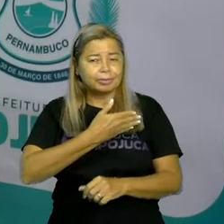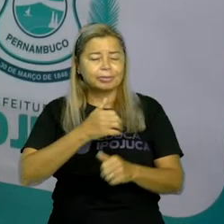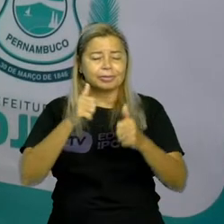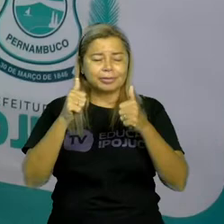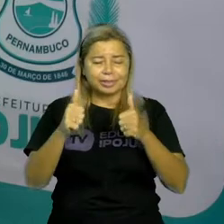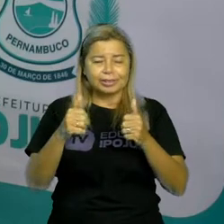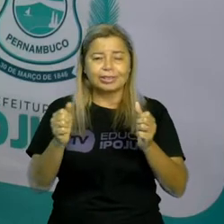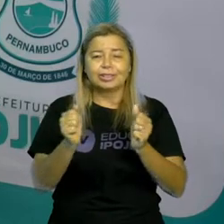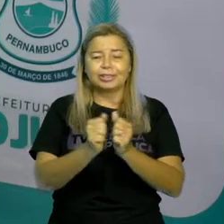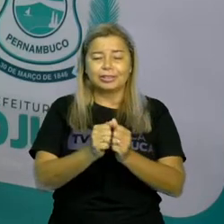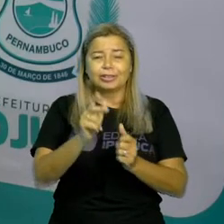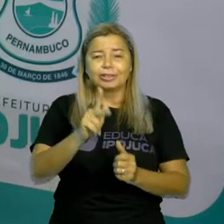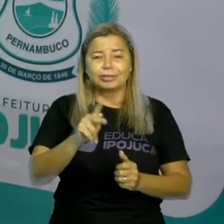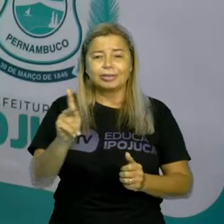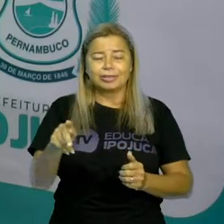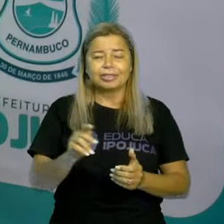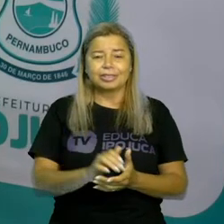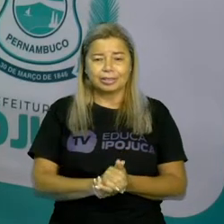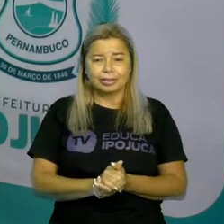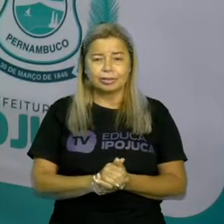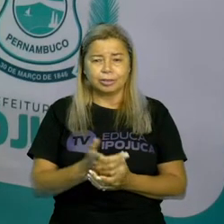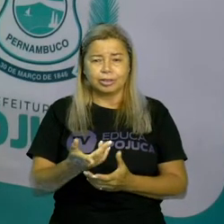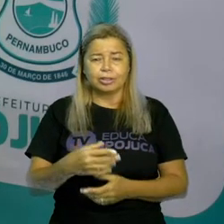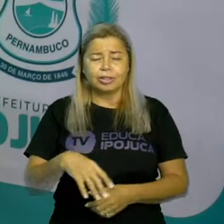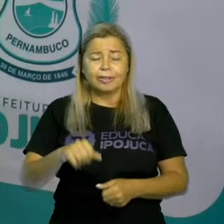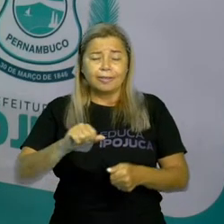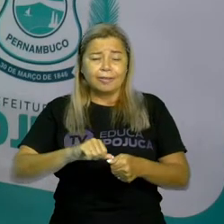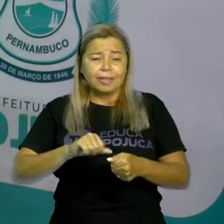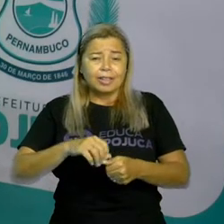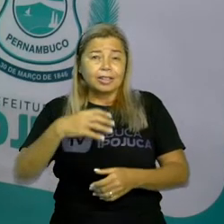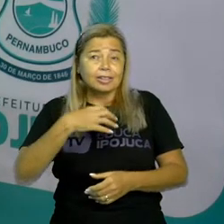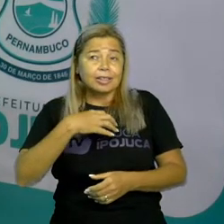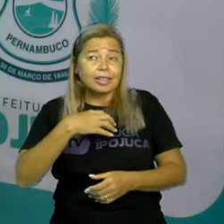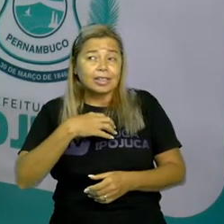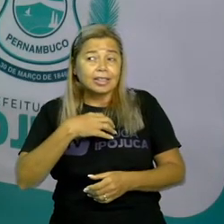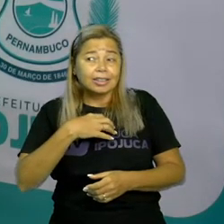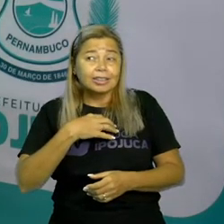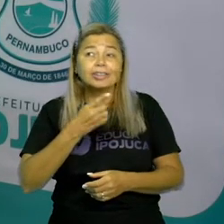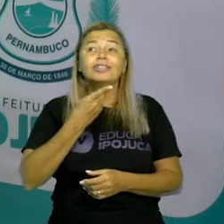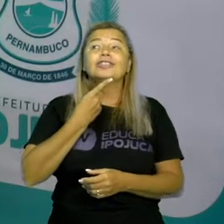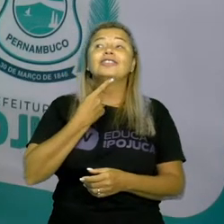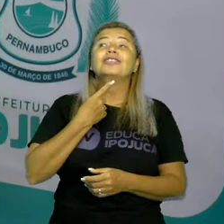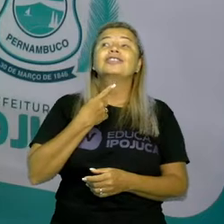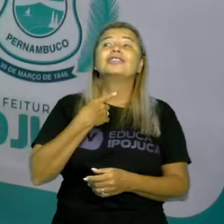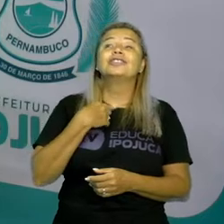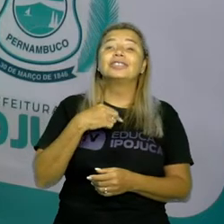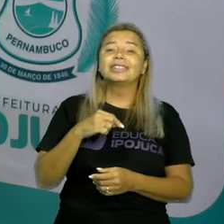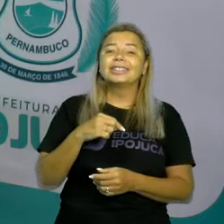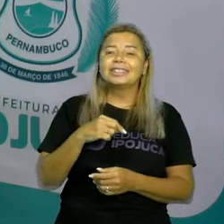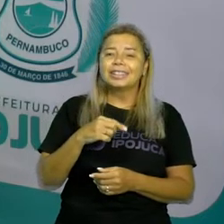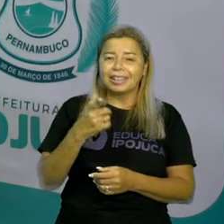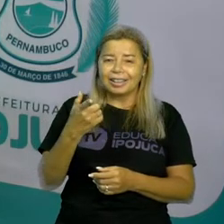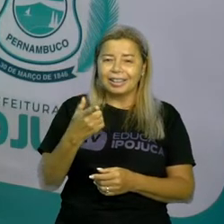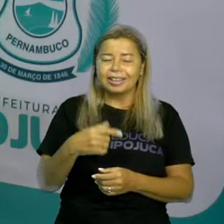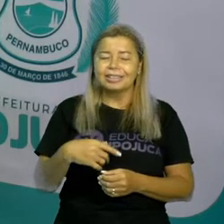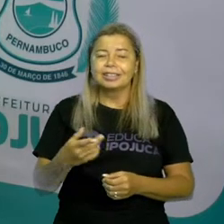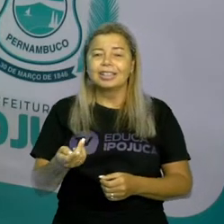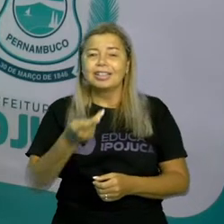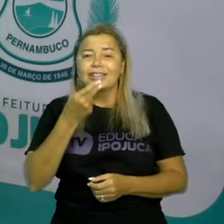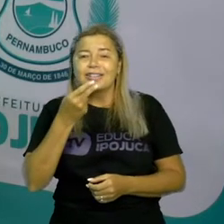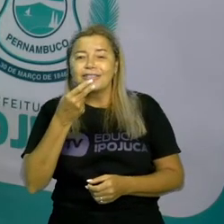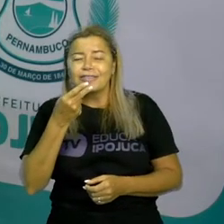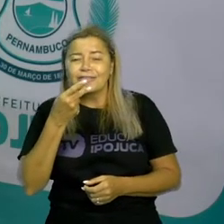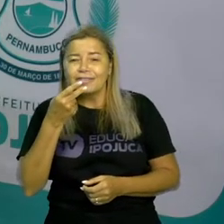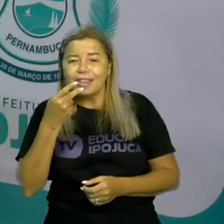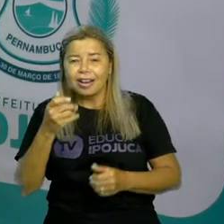os seus professores, aguçando a pronúncia bem rápida, aguçando e